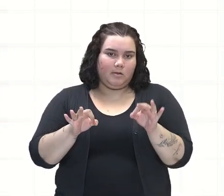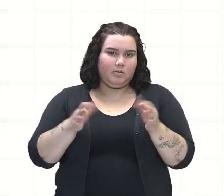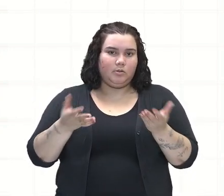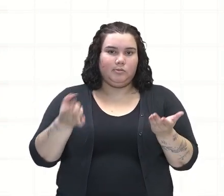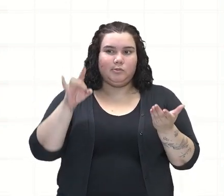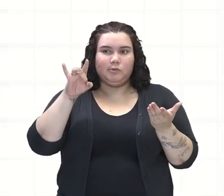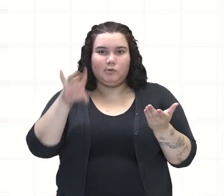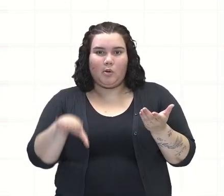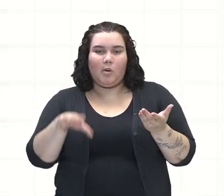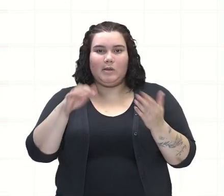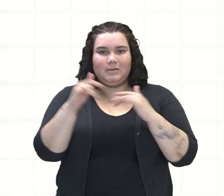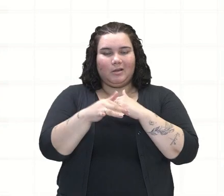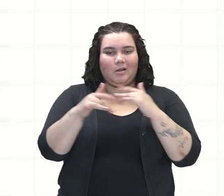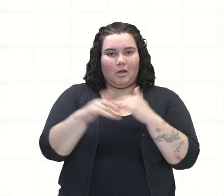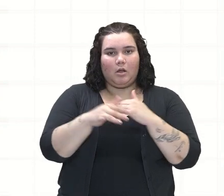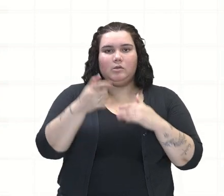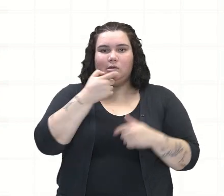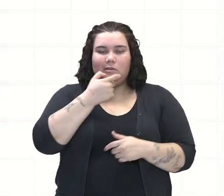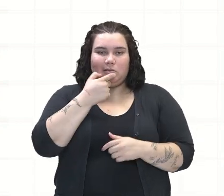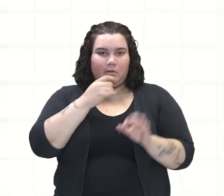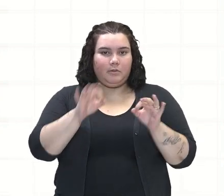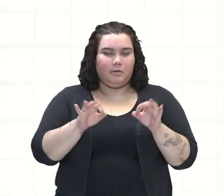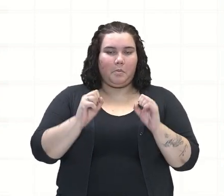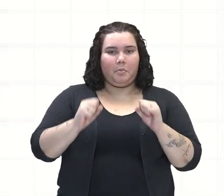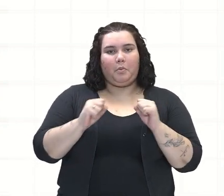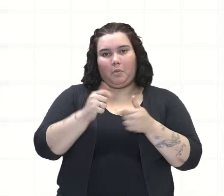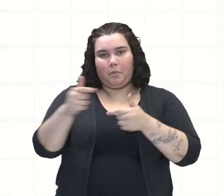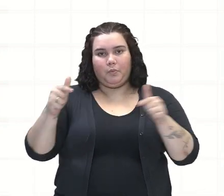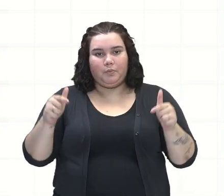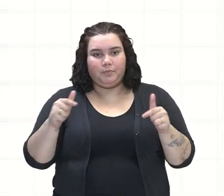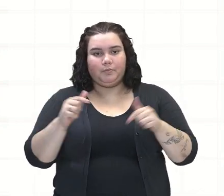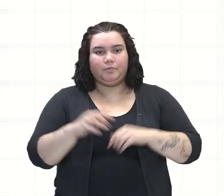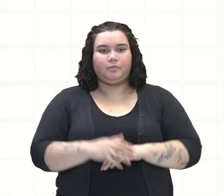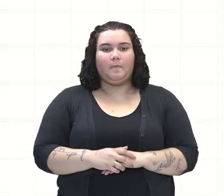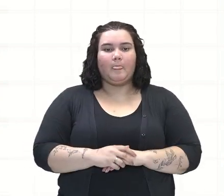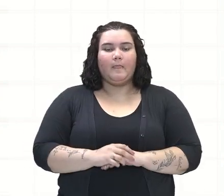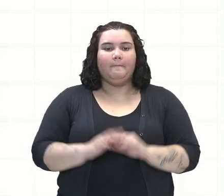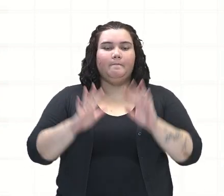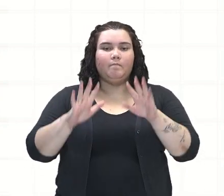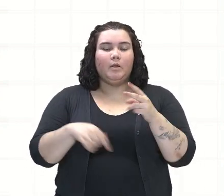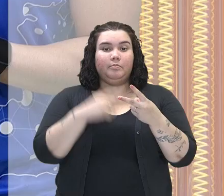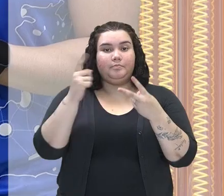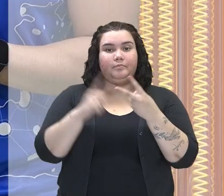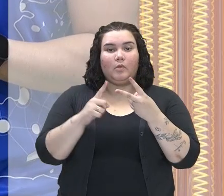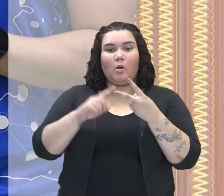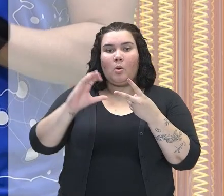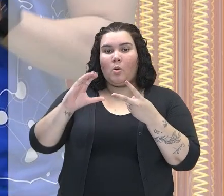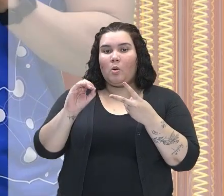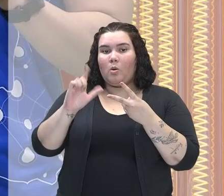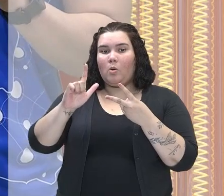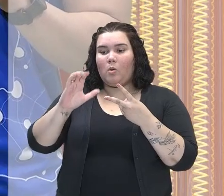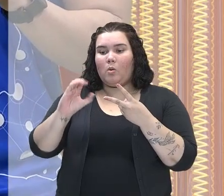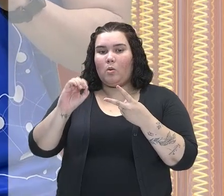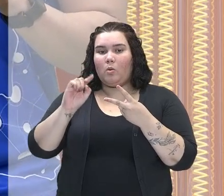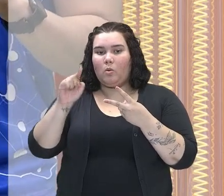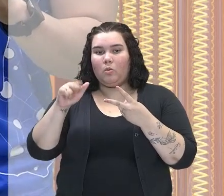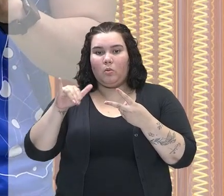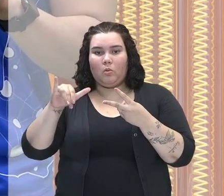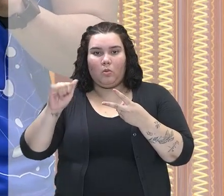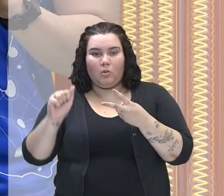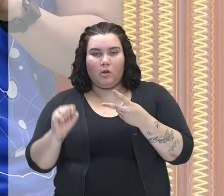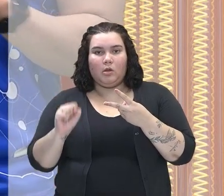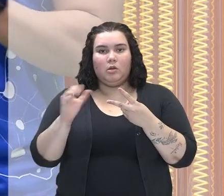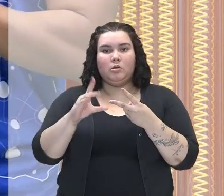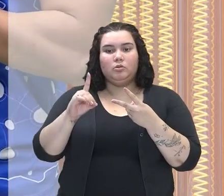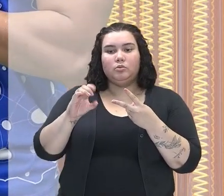obviamente, a metrópole. No caso, os ingleses, certo? Já as colônias do centro, elas apresentam ali características um pouco